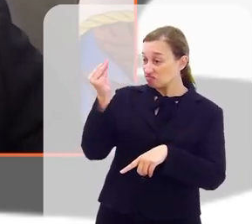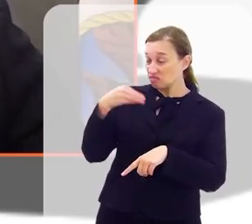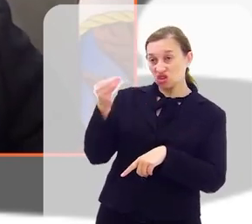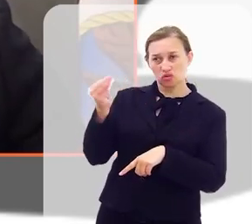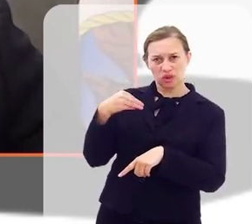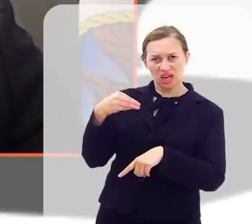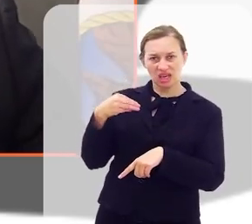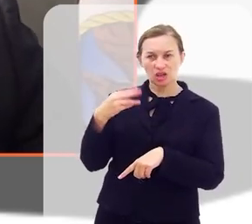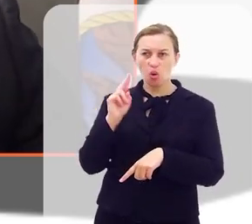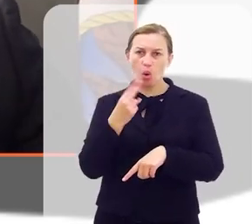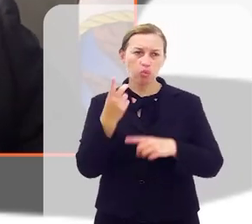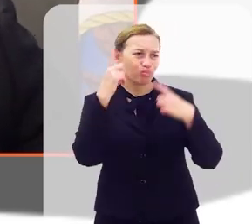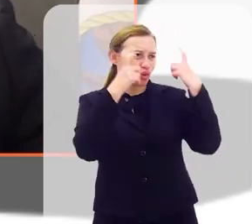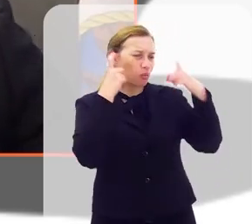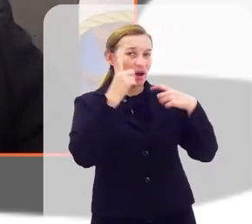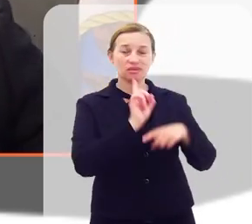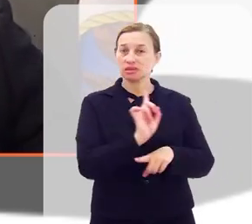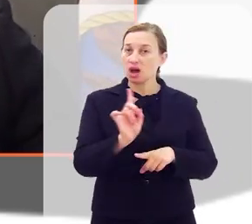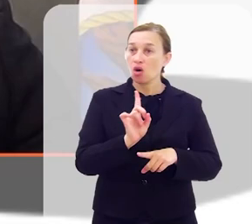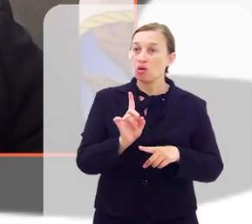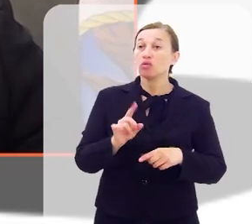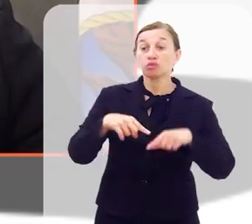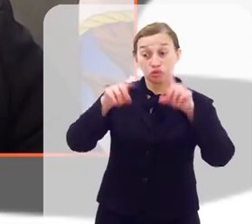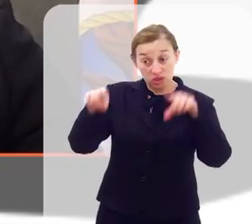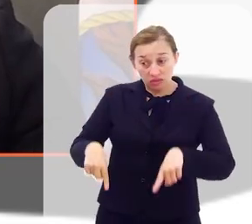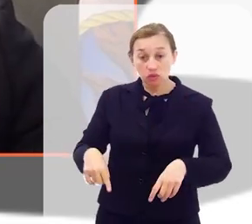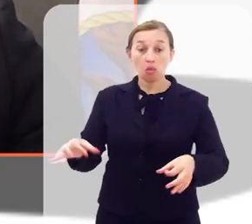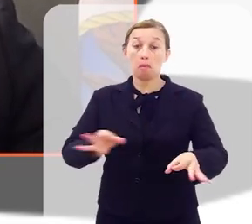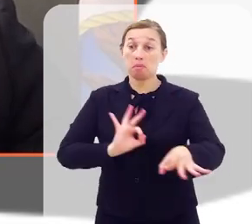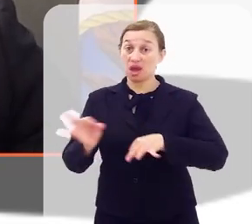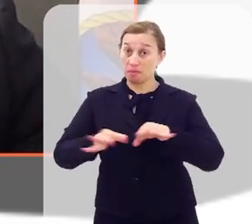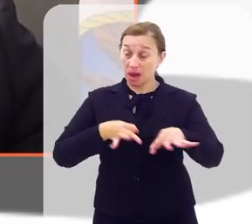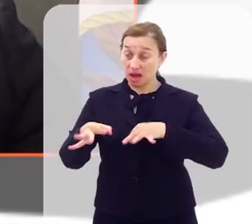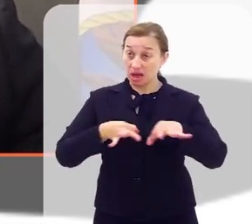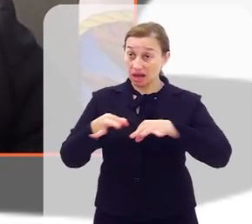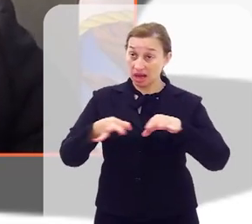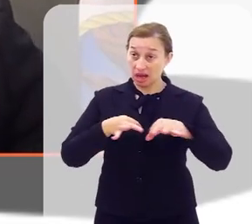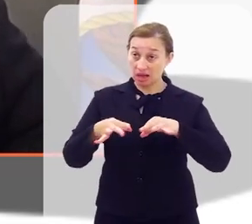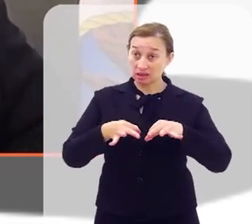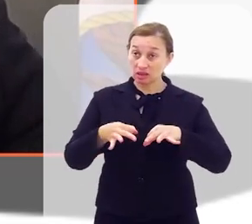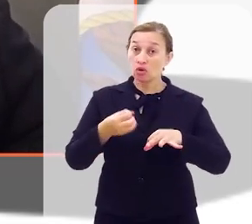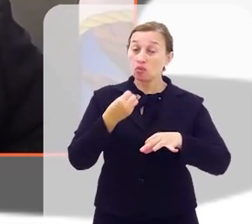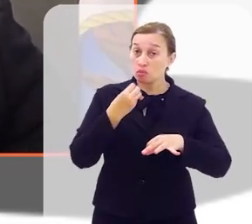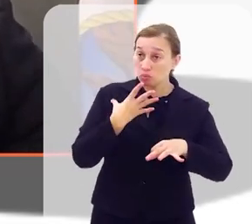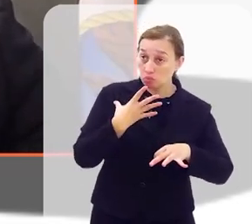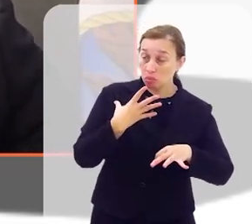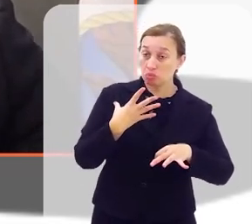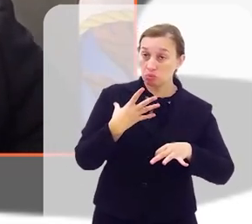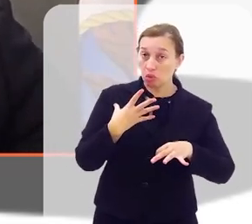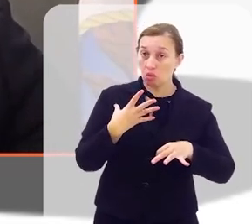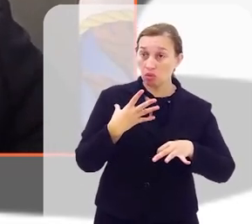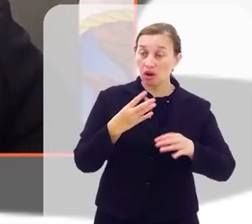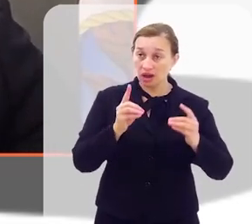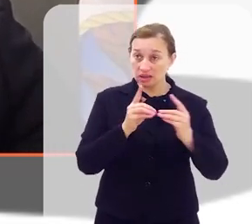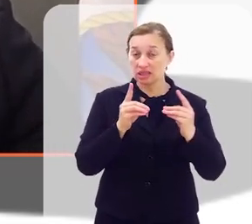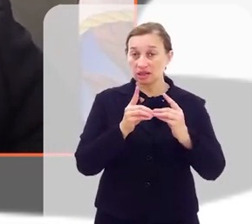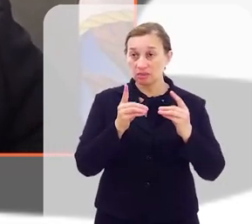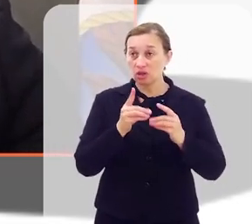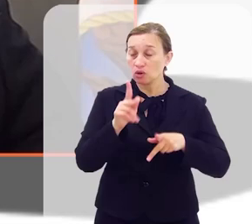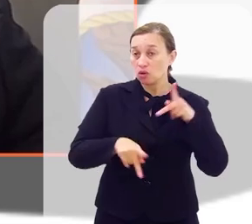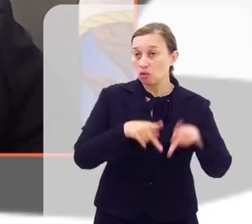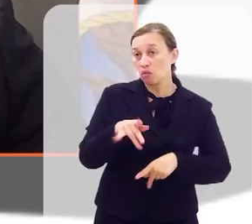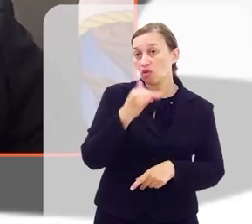servidor preocupado, pelo contrário, um servidor preparado em humanizar o atendimento com a população